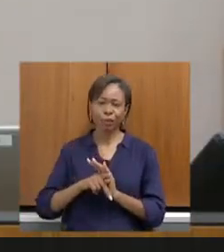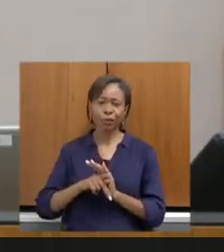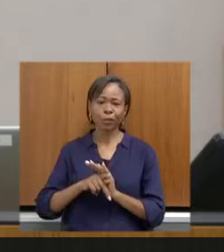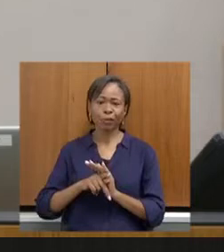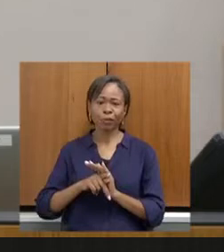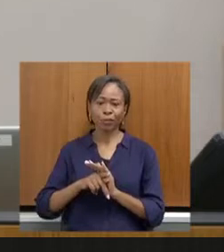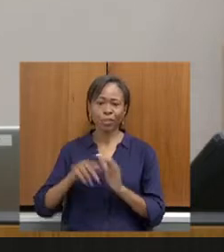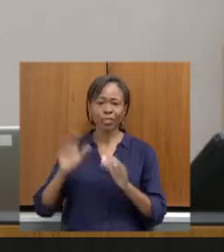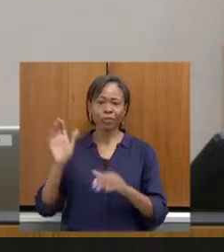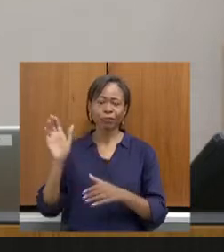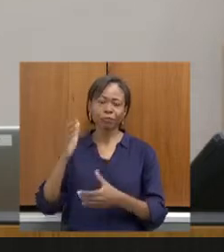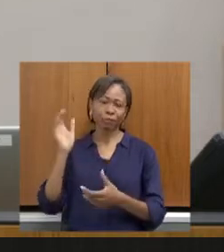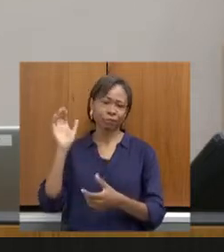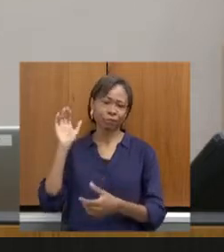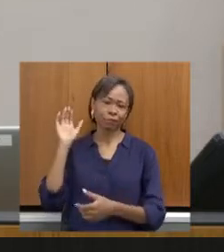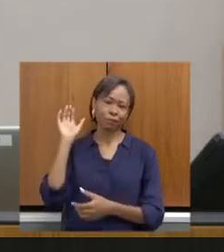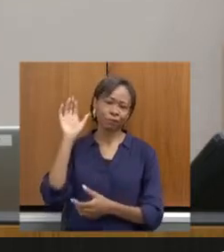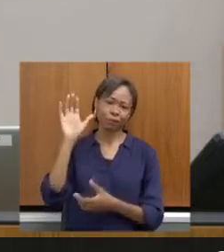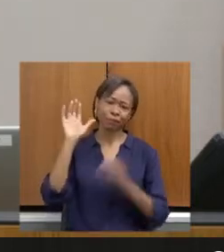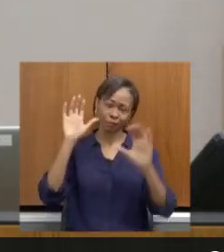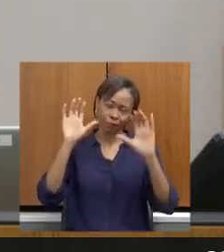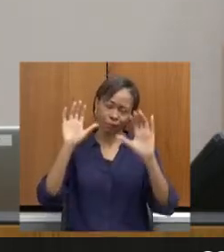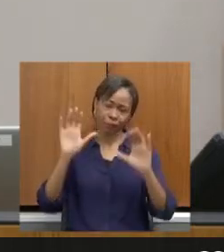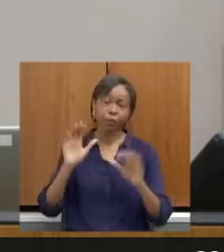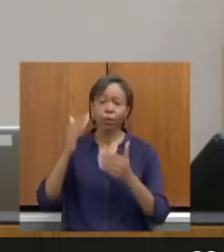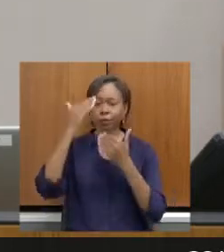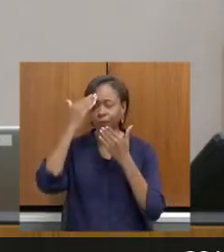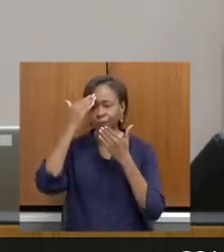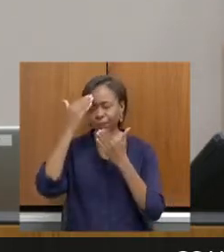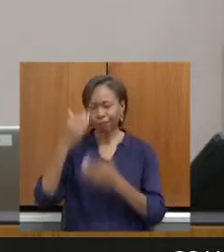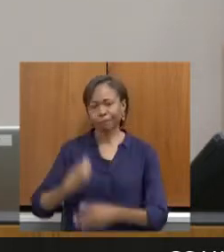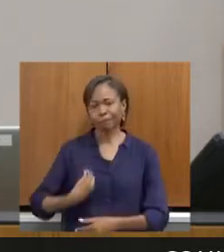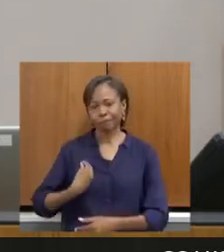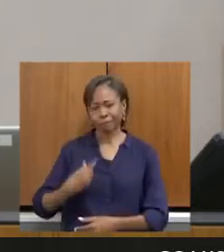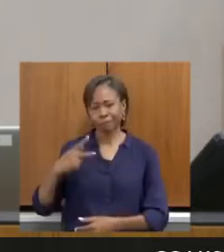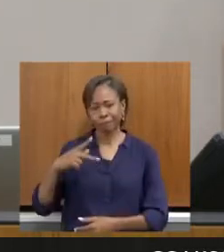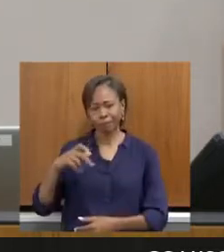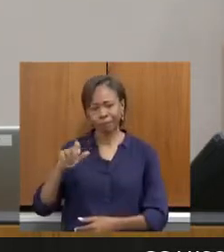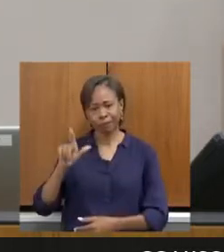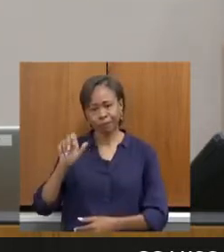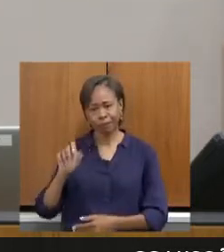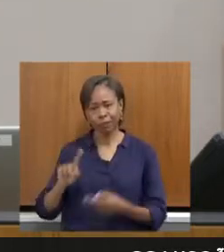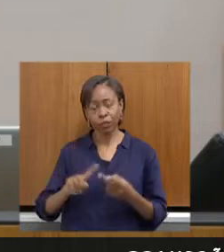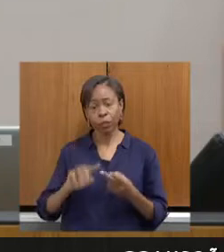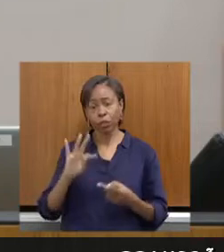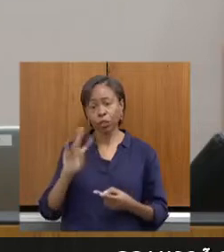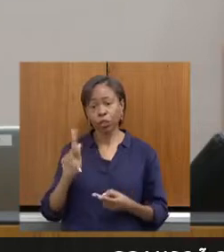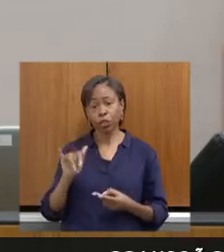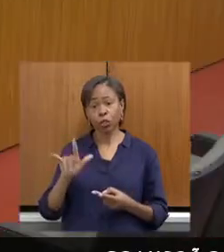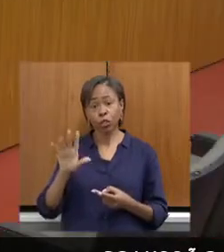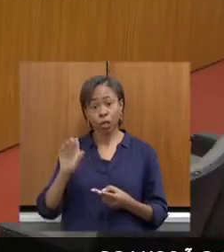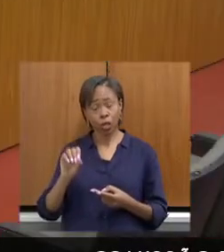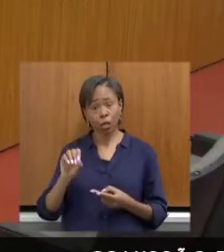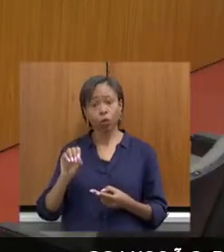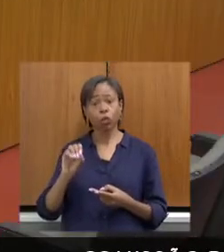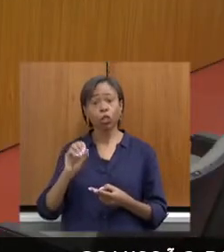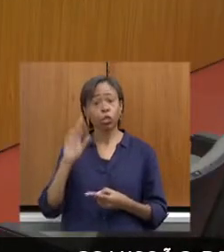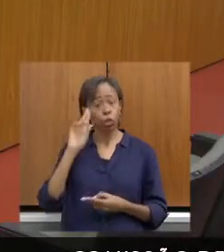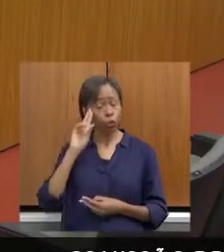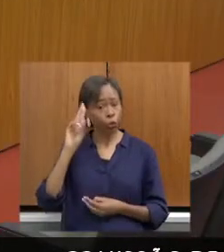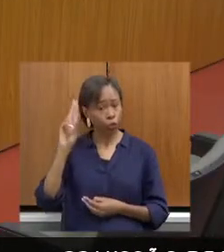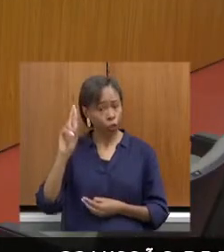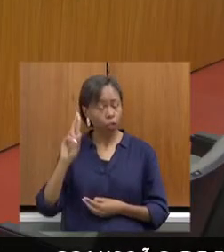Agradeço a presença do Pelé. Tiago de Souza Santana, da Diretoria de Fomento e